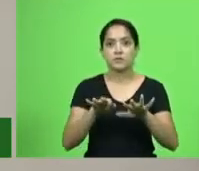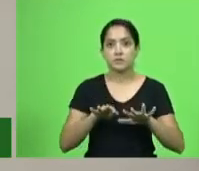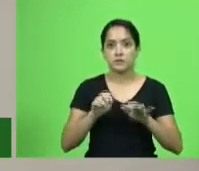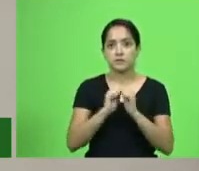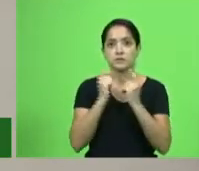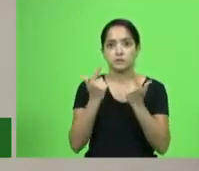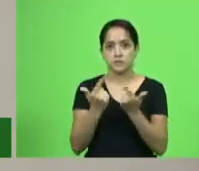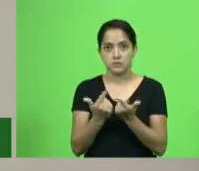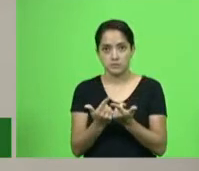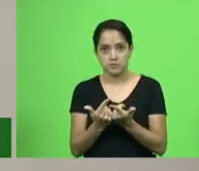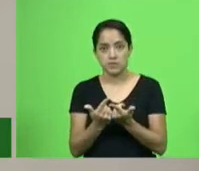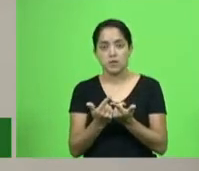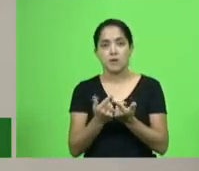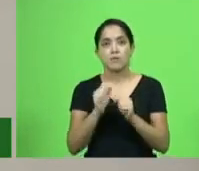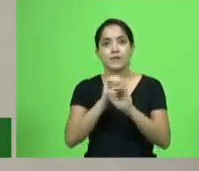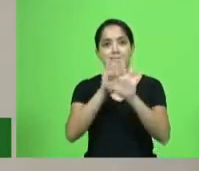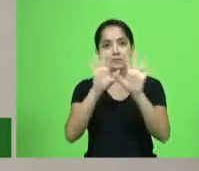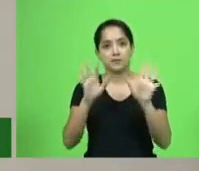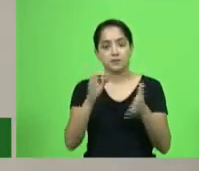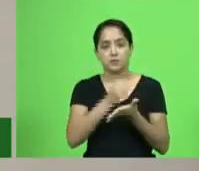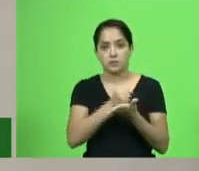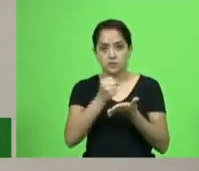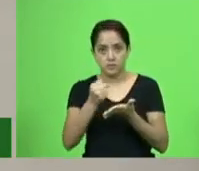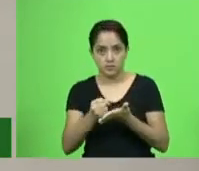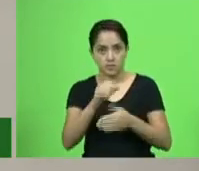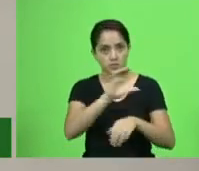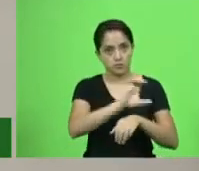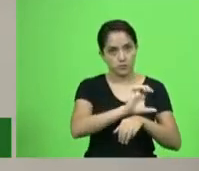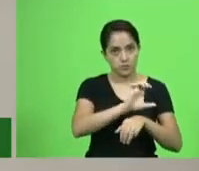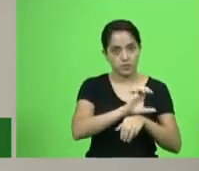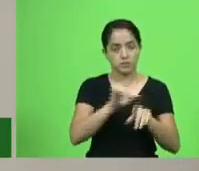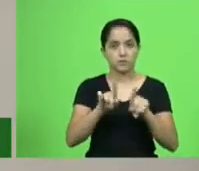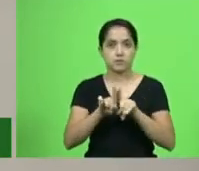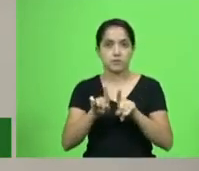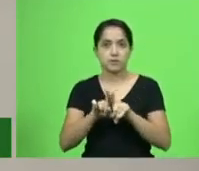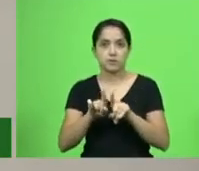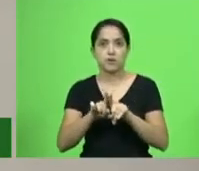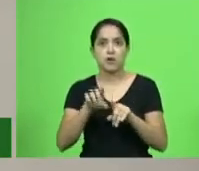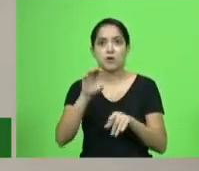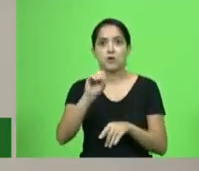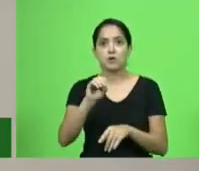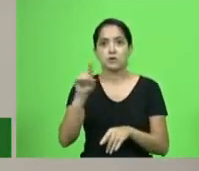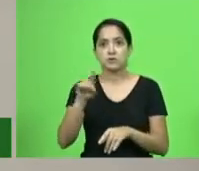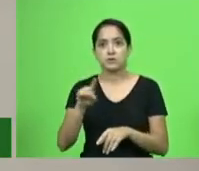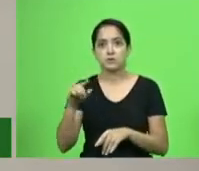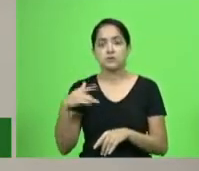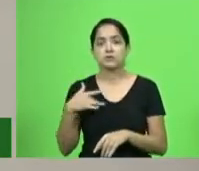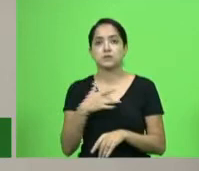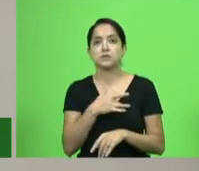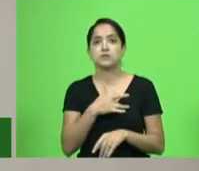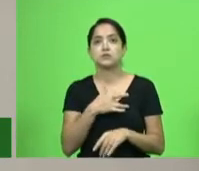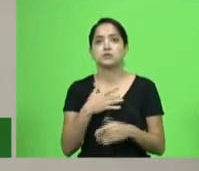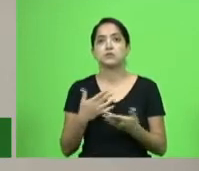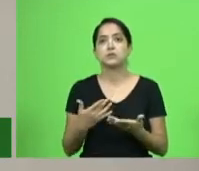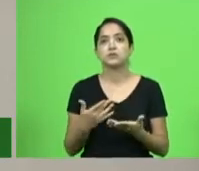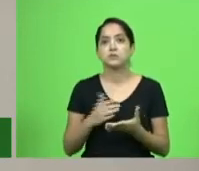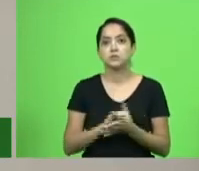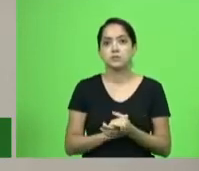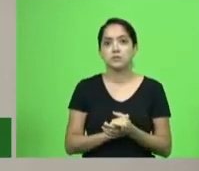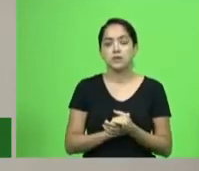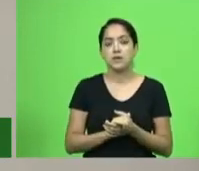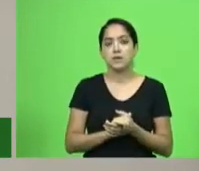esclarecimento sobre o contrato entre o Estado de Santa Catarina e a OZZ Saúde, especialmente sobre as